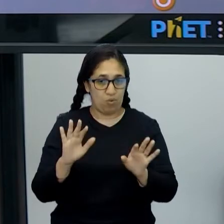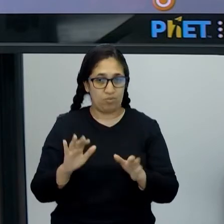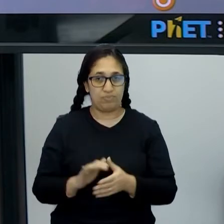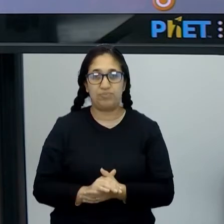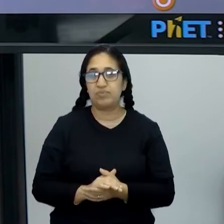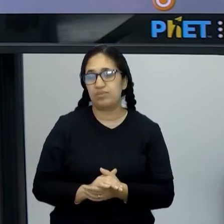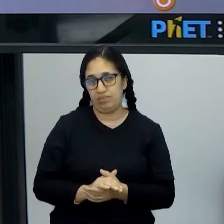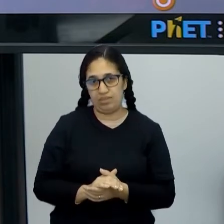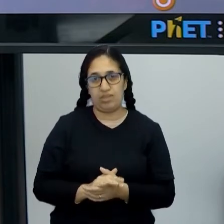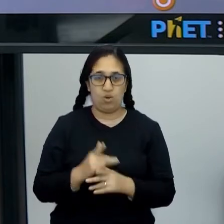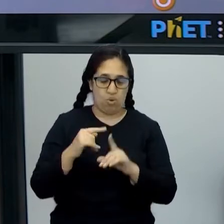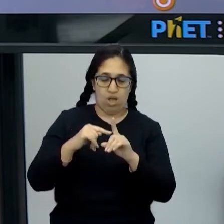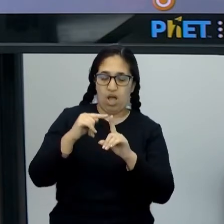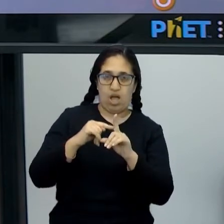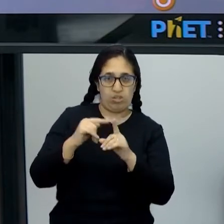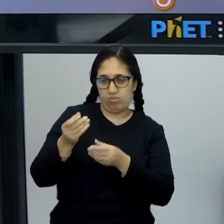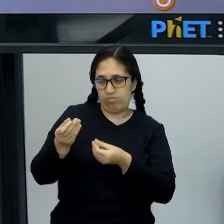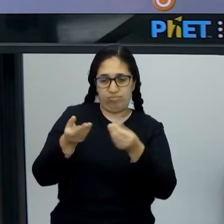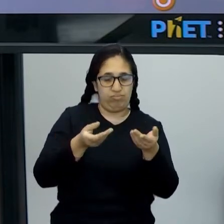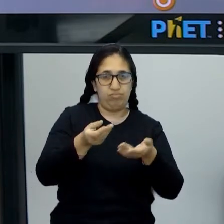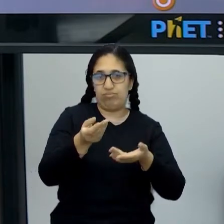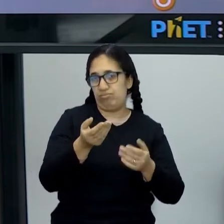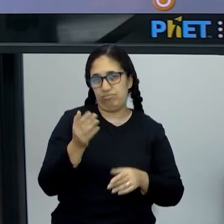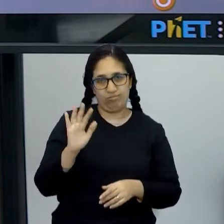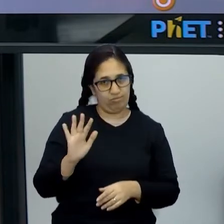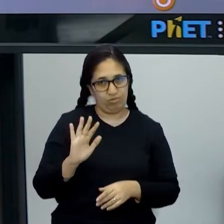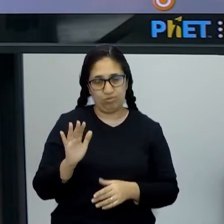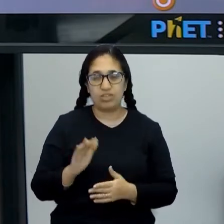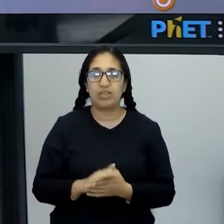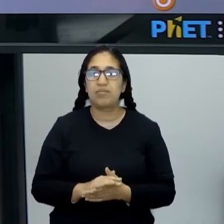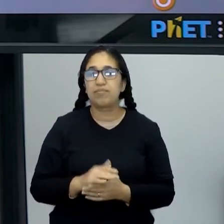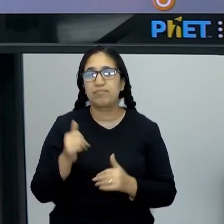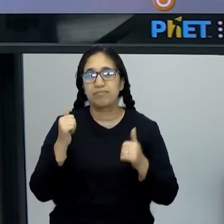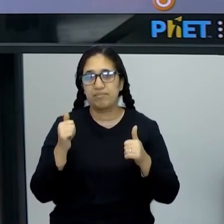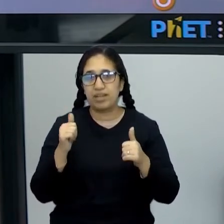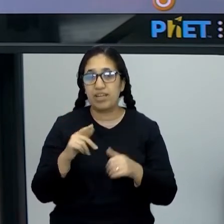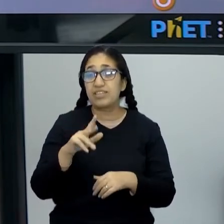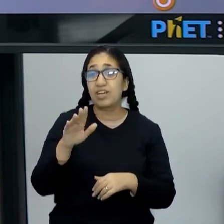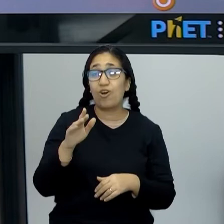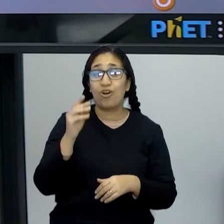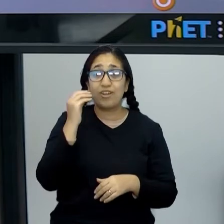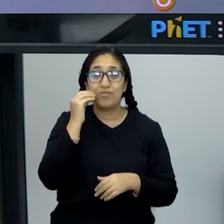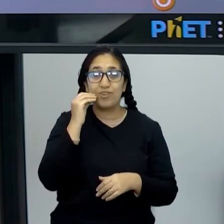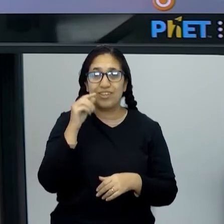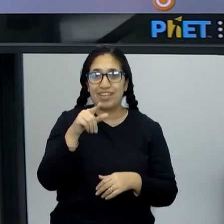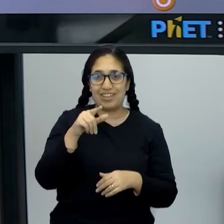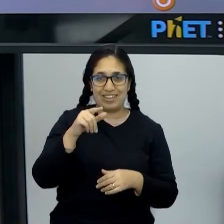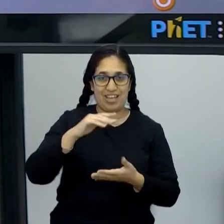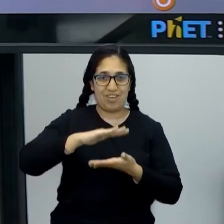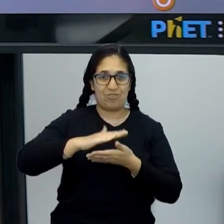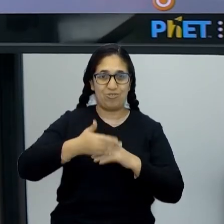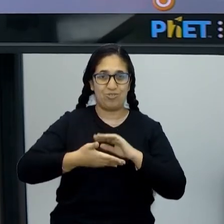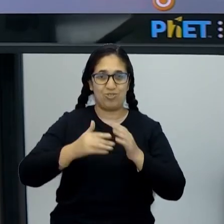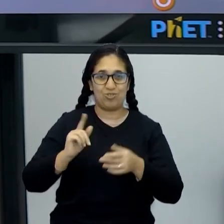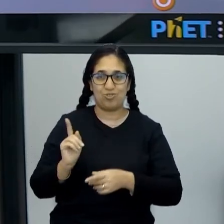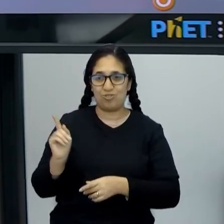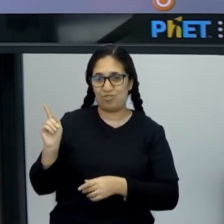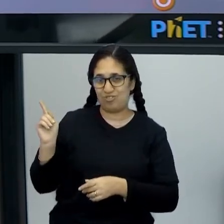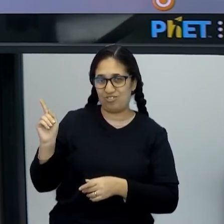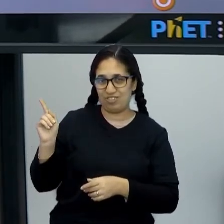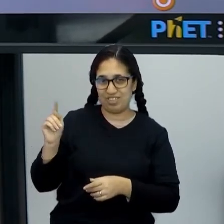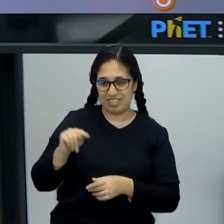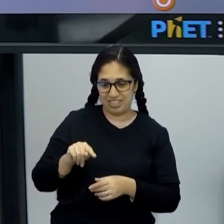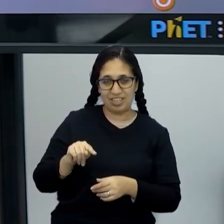Não tem mais calor pra ser ofertado pra ninguém. Beleza? Se eu colocar um tijolo, vamos tentar pôr o tijolo aqui, vai. Esse tijolo lá